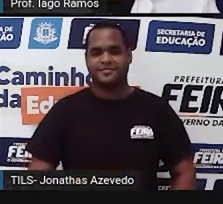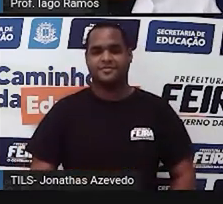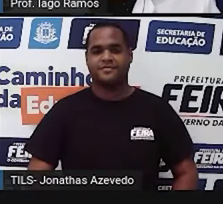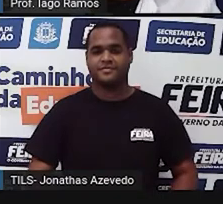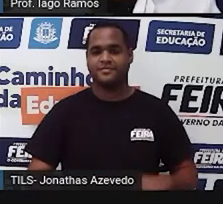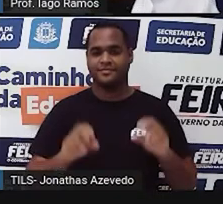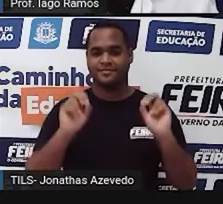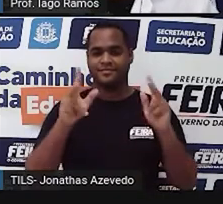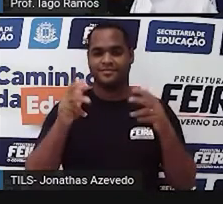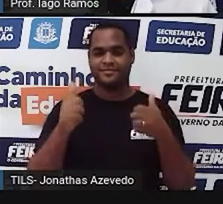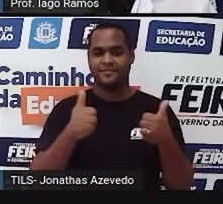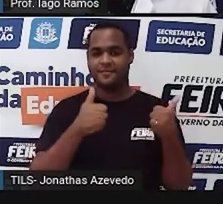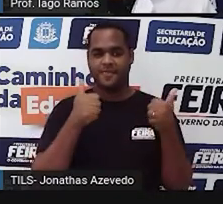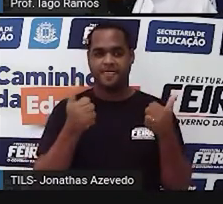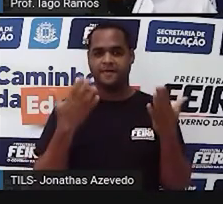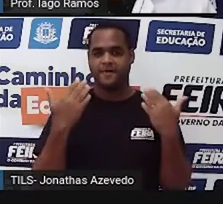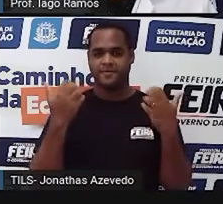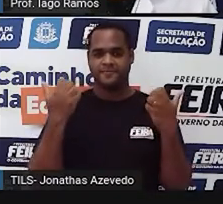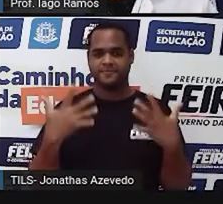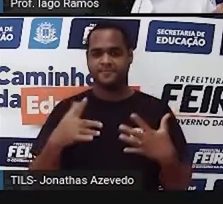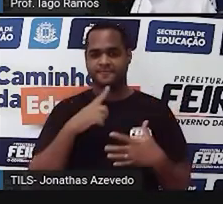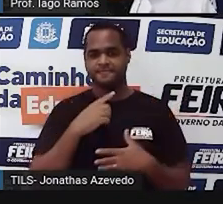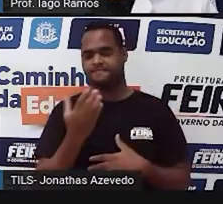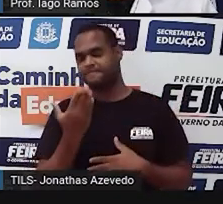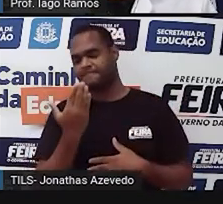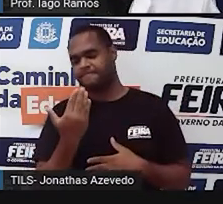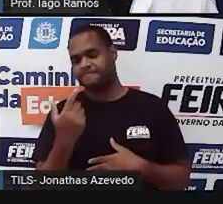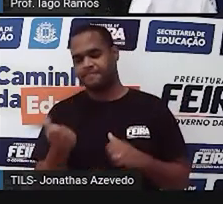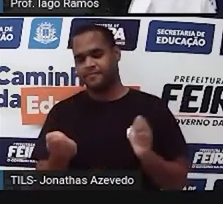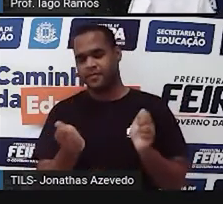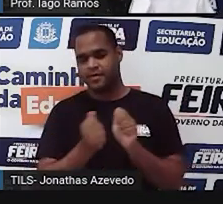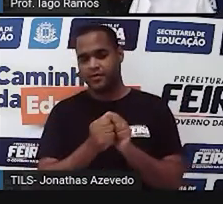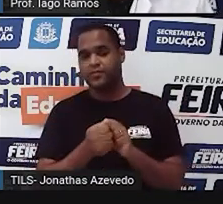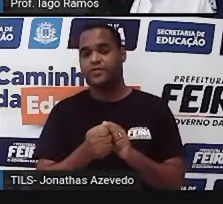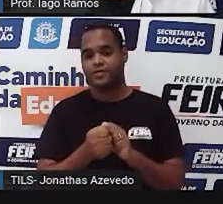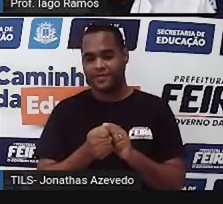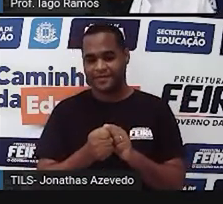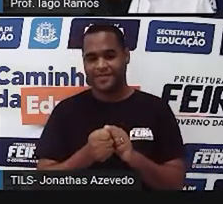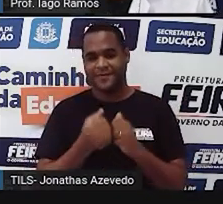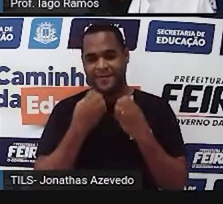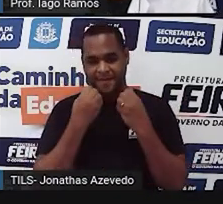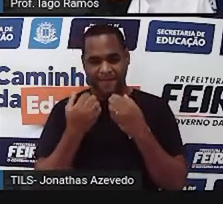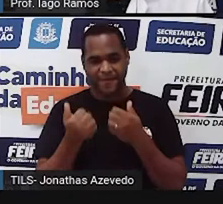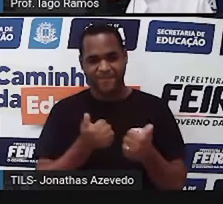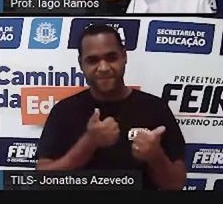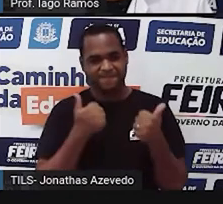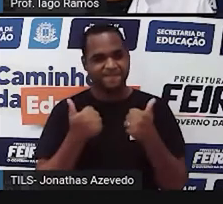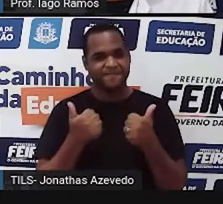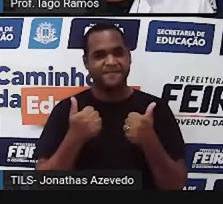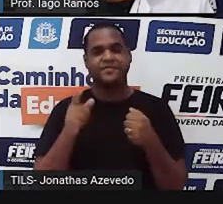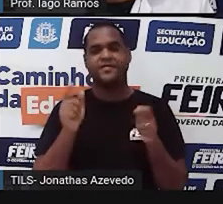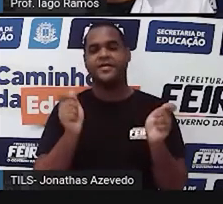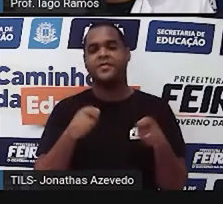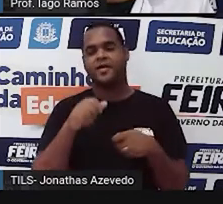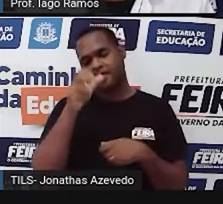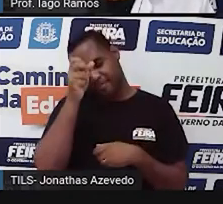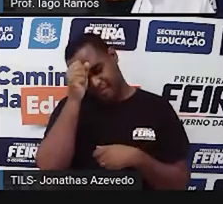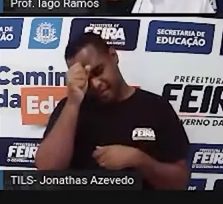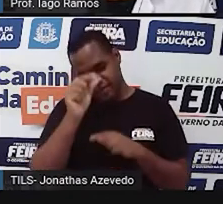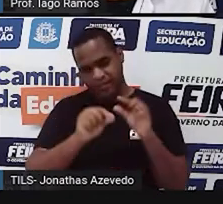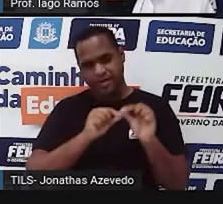Beleza! Bora? Vem? Vamos? Juntos? O é que a gente tem pra aprender nessa aula?